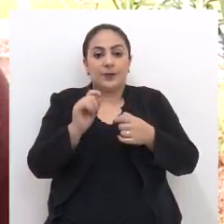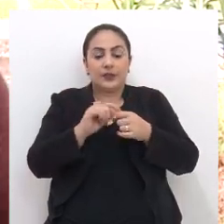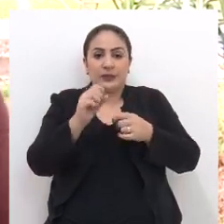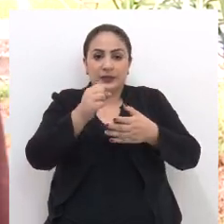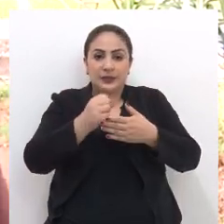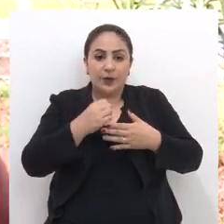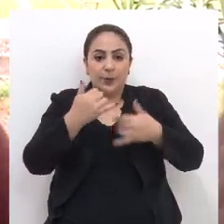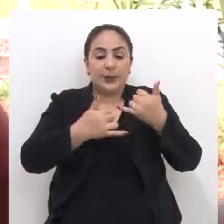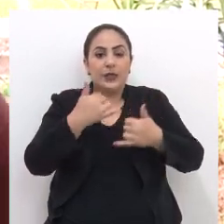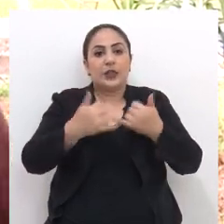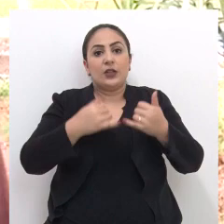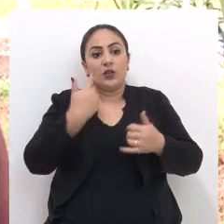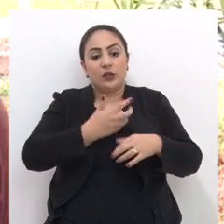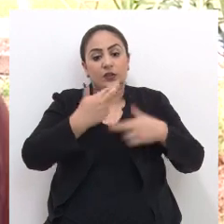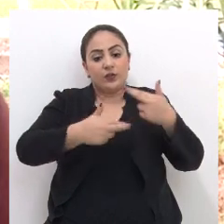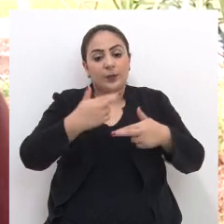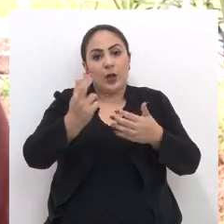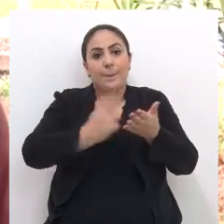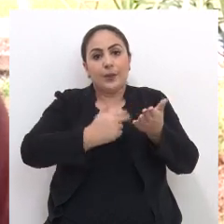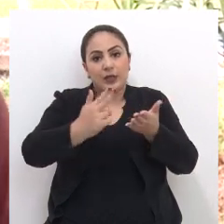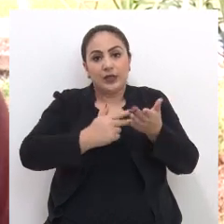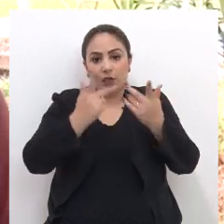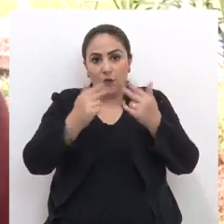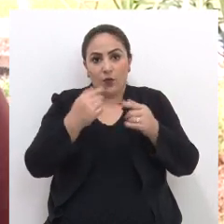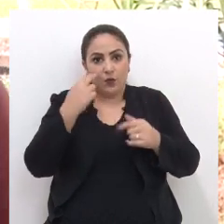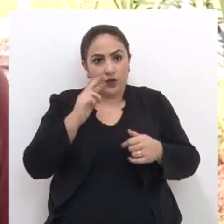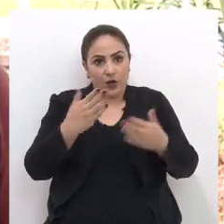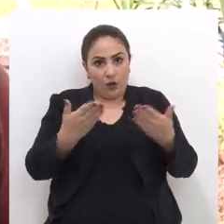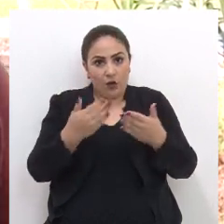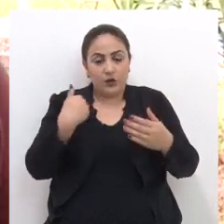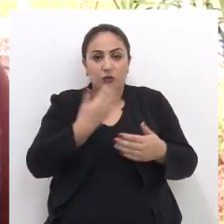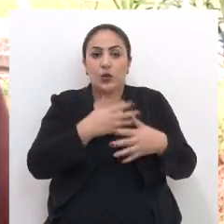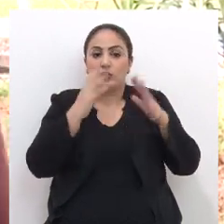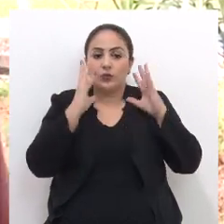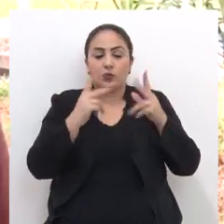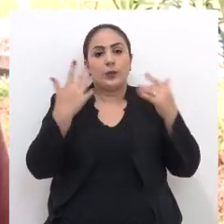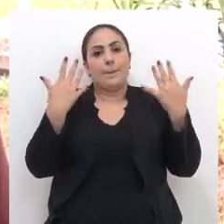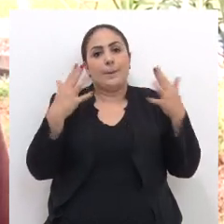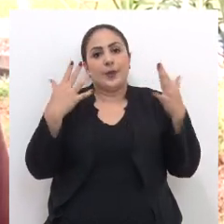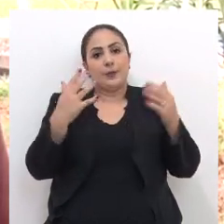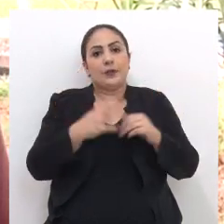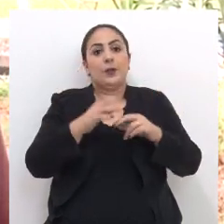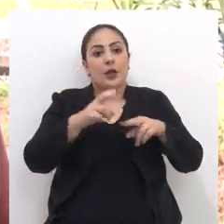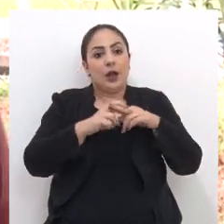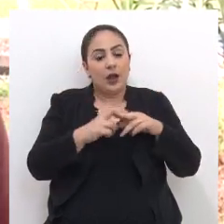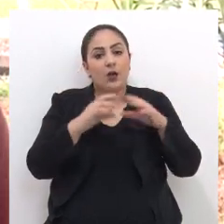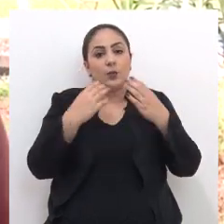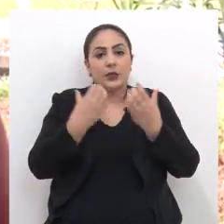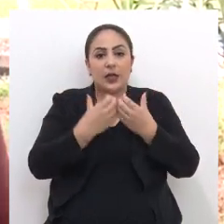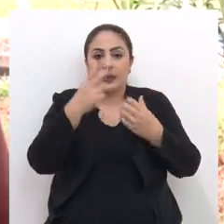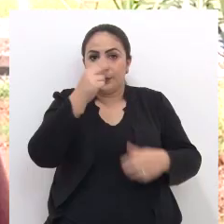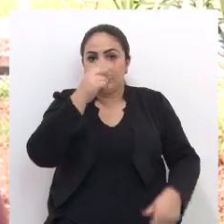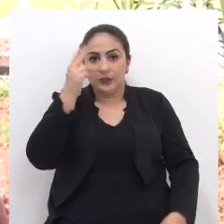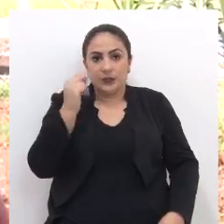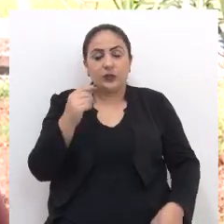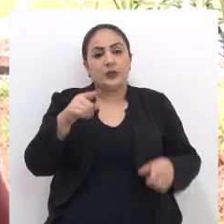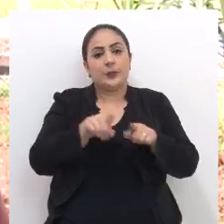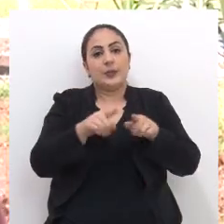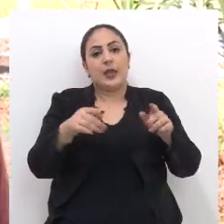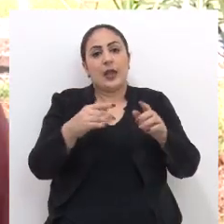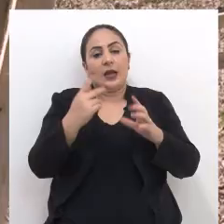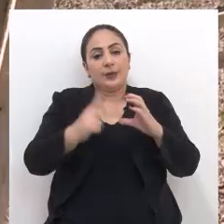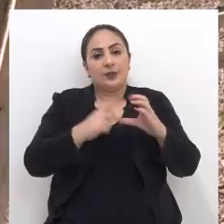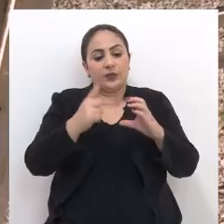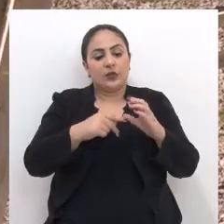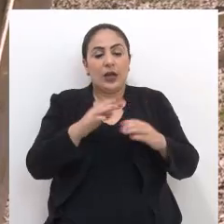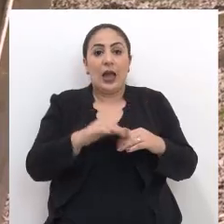usados. Temos reformando, pintando, como vocês viram agora. Então, eu acho que todos nós temos de parabéns. A comunidade, a prefeitura e a Câmara